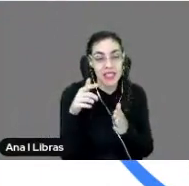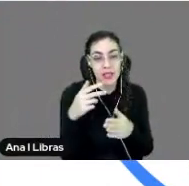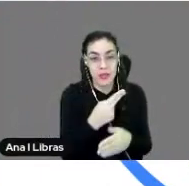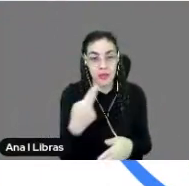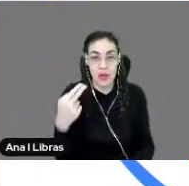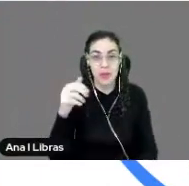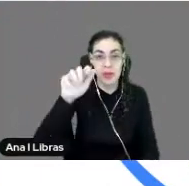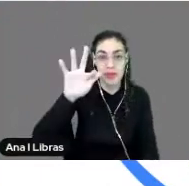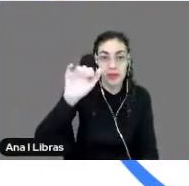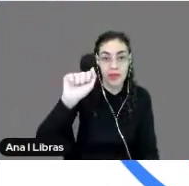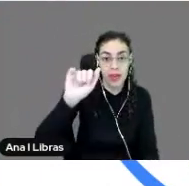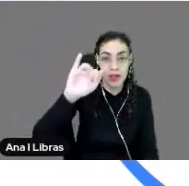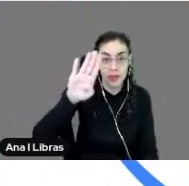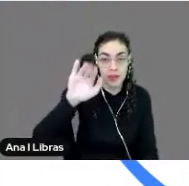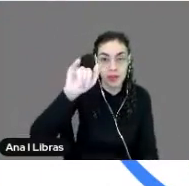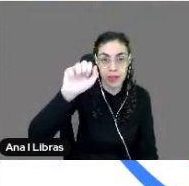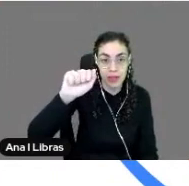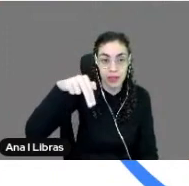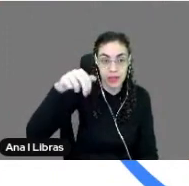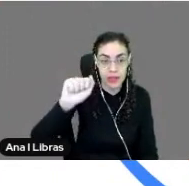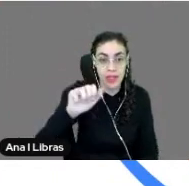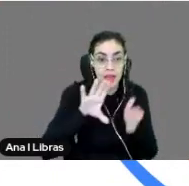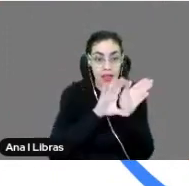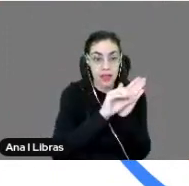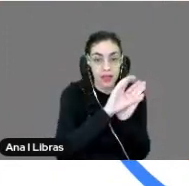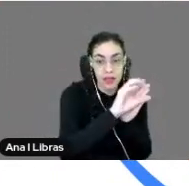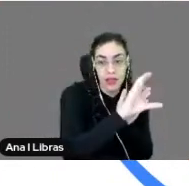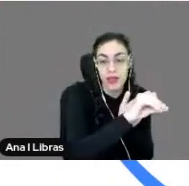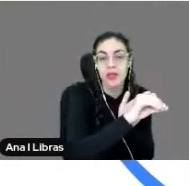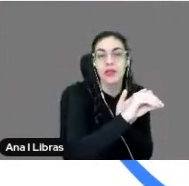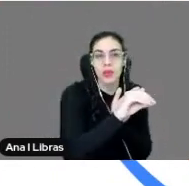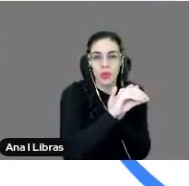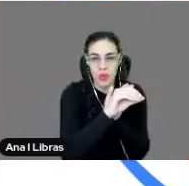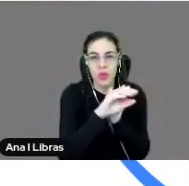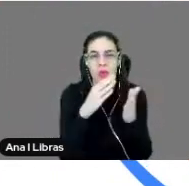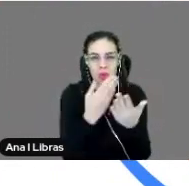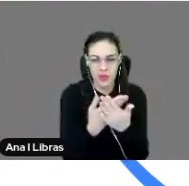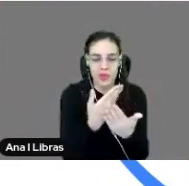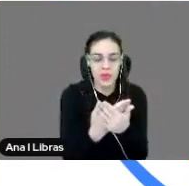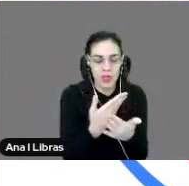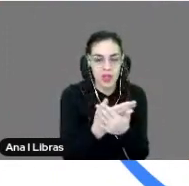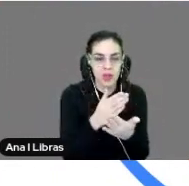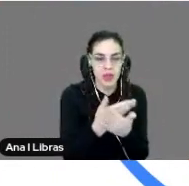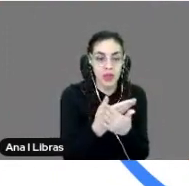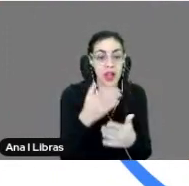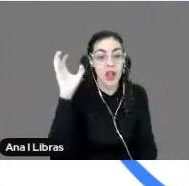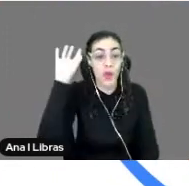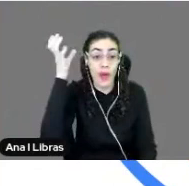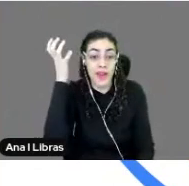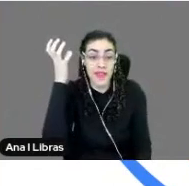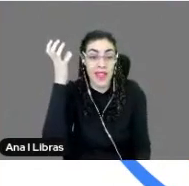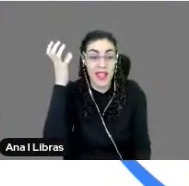Fabiana e eu faço parte do time de Google for Education. E esse é mais um evento que o Google promove